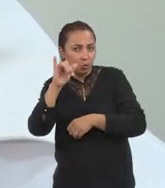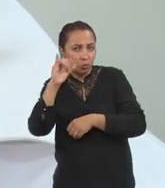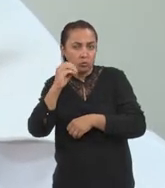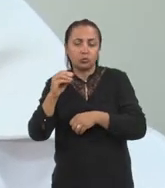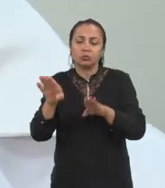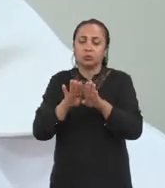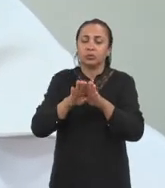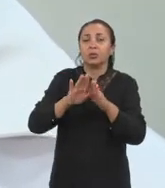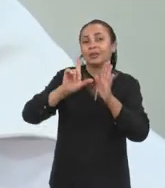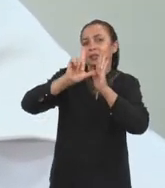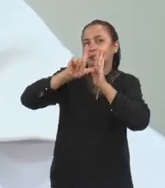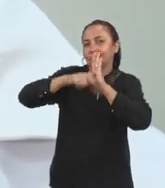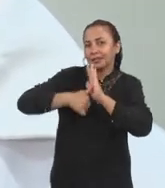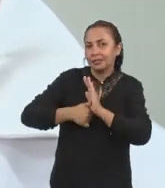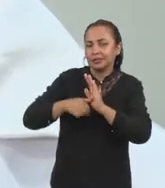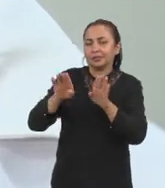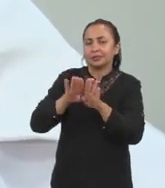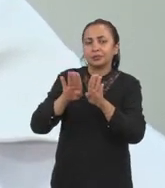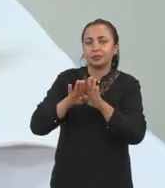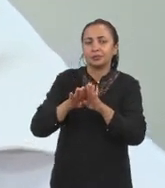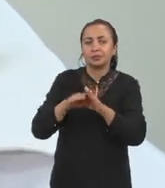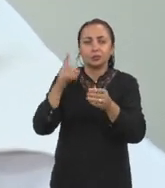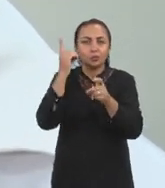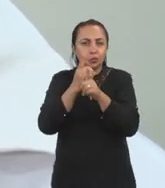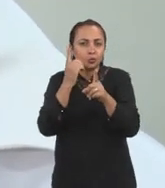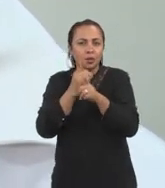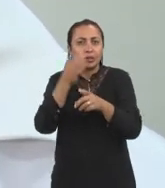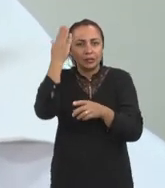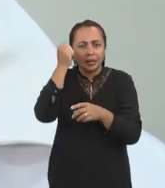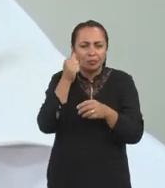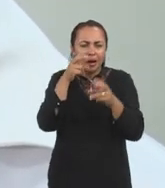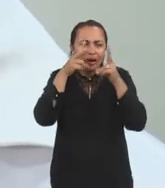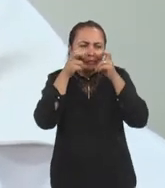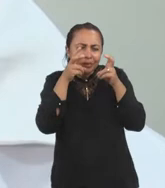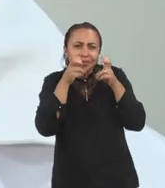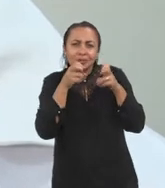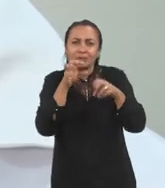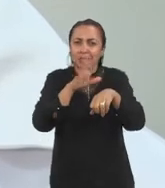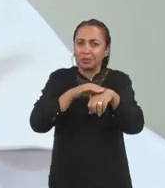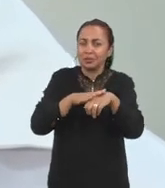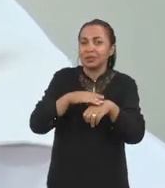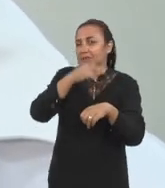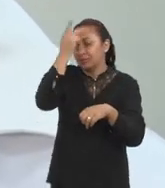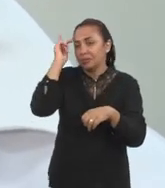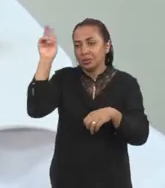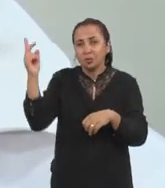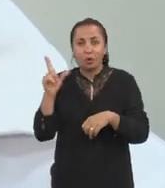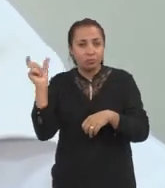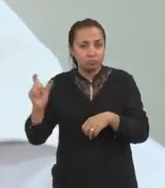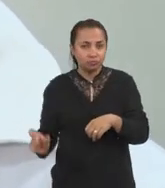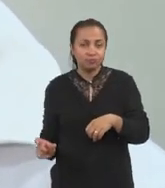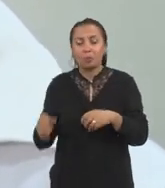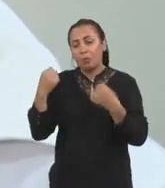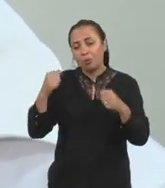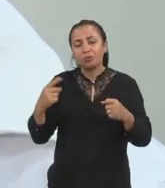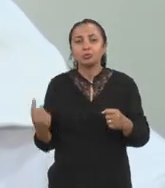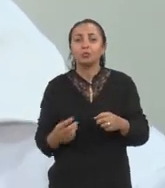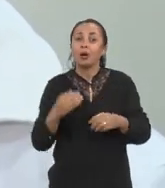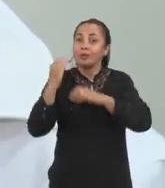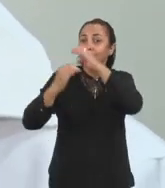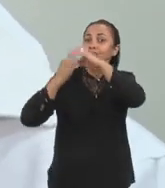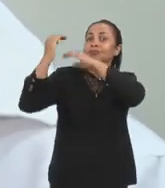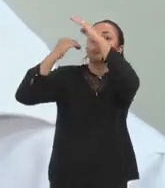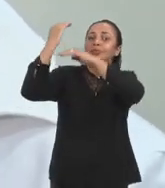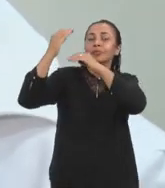Quando há esse atraso no diagnóstico e essa demora para o início do tratamento, o paciente, muitas vezes, ele pode evoluir com complicações clínicas,